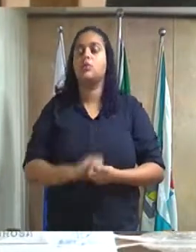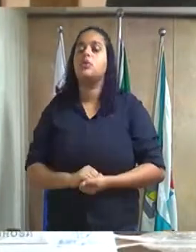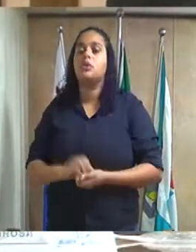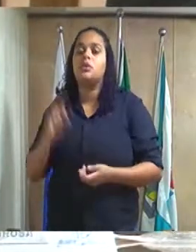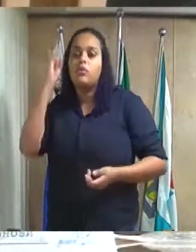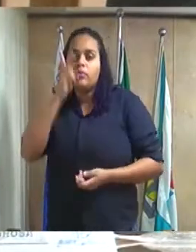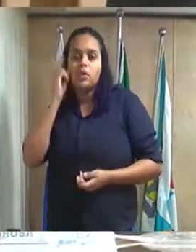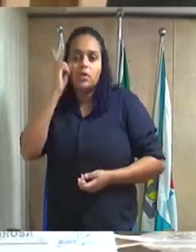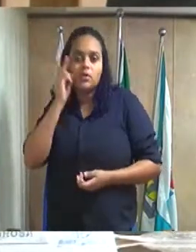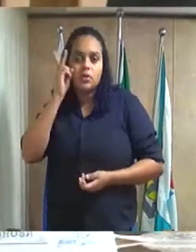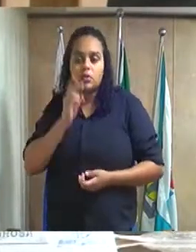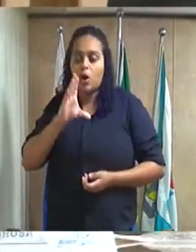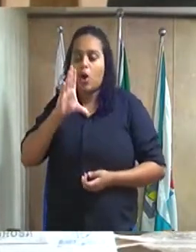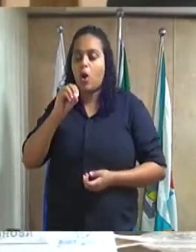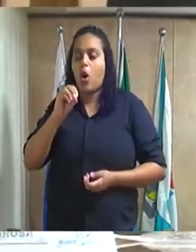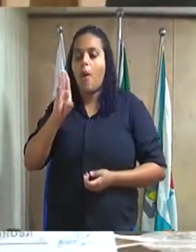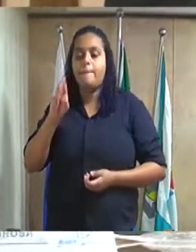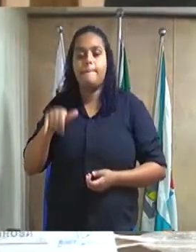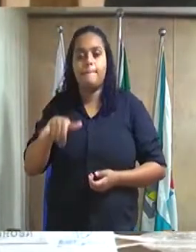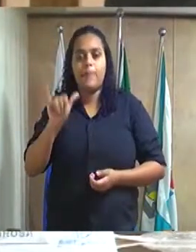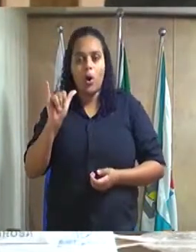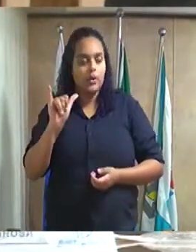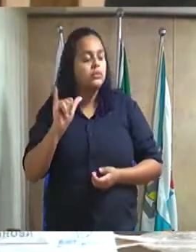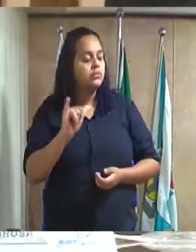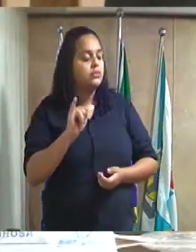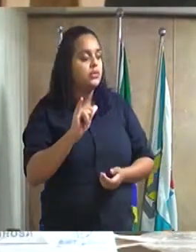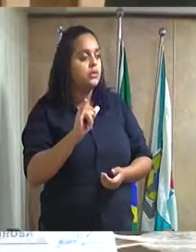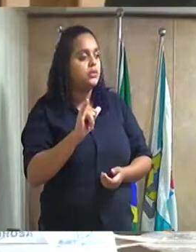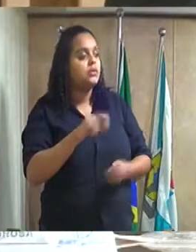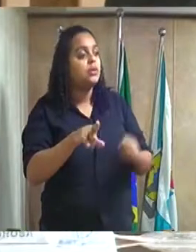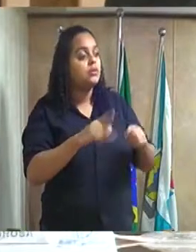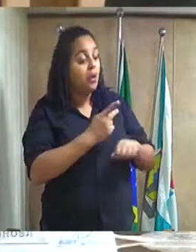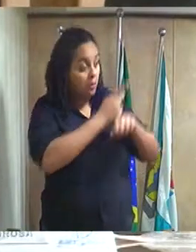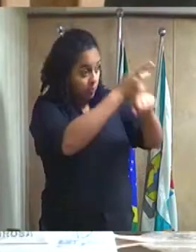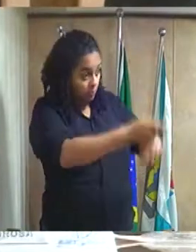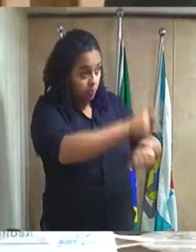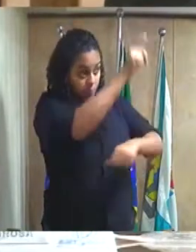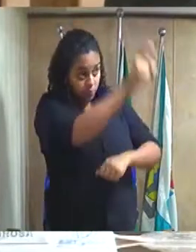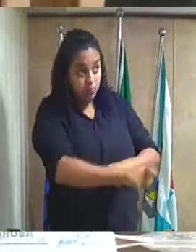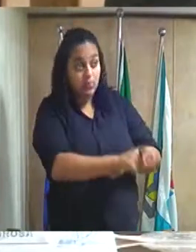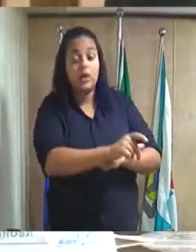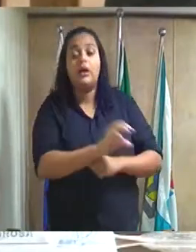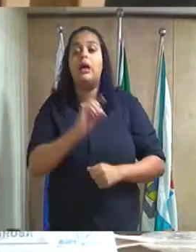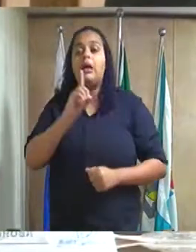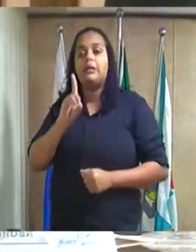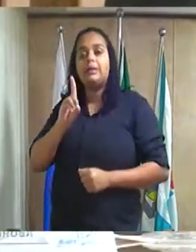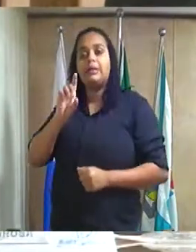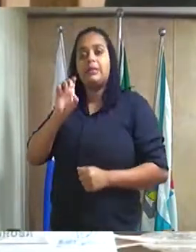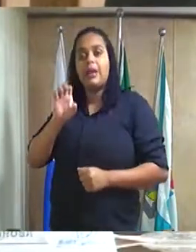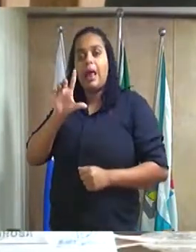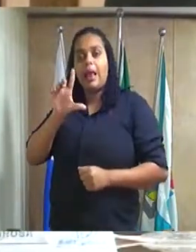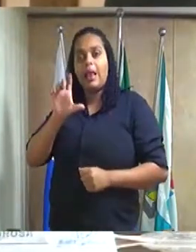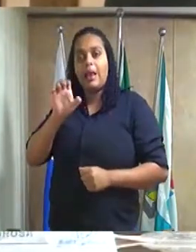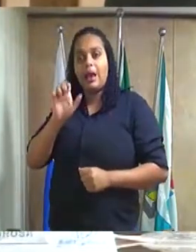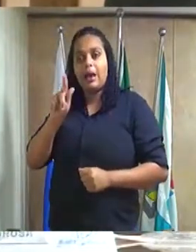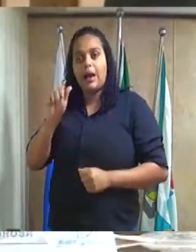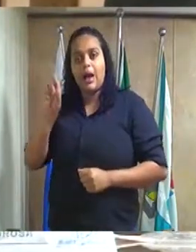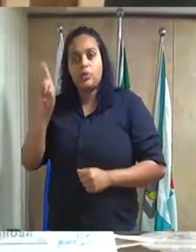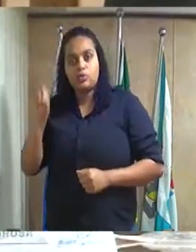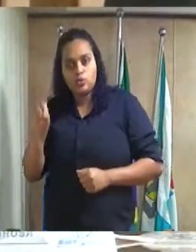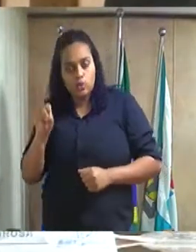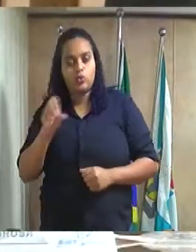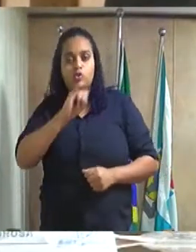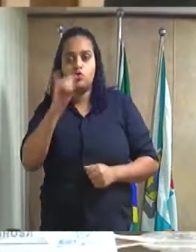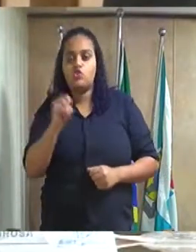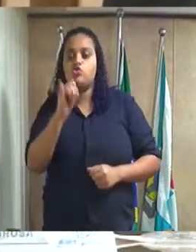senhor vereador Calbói Beleza concedendo o excelentíssimo senhor delegado José de Moraes Ferreira